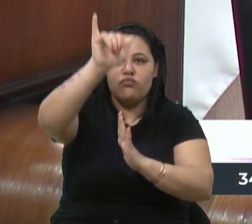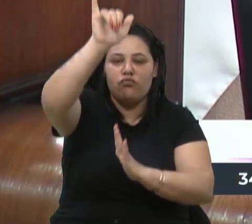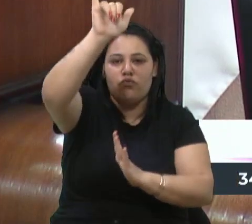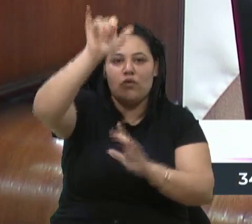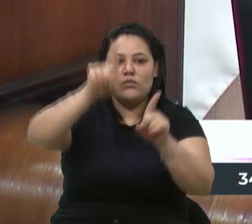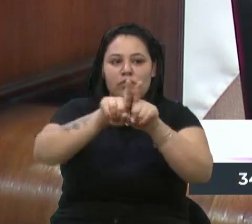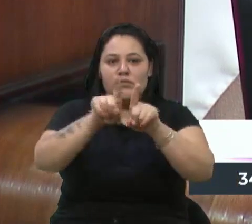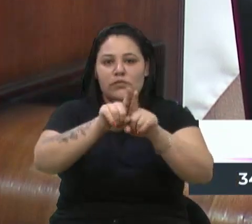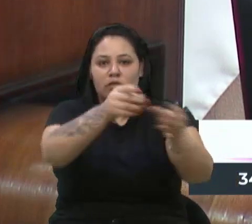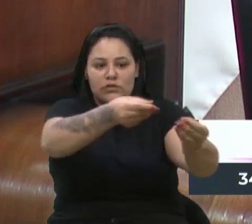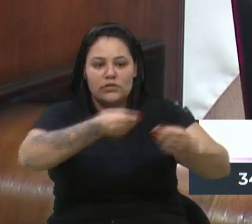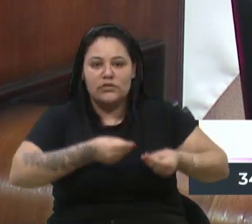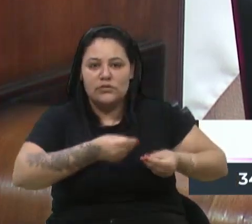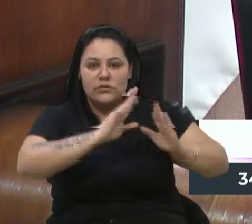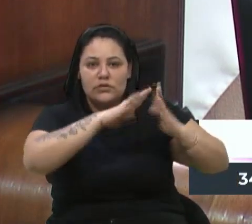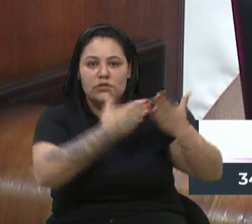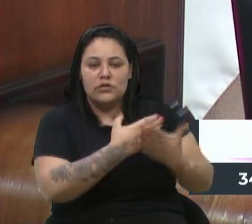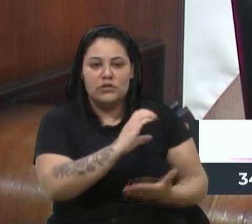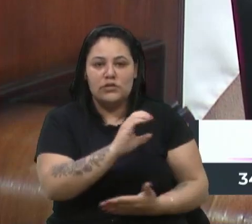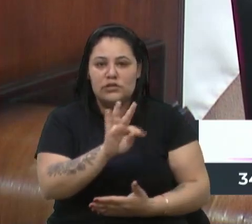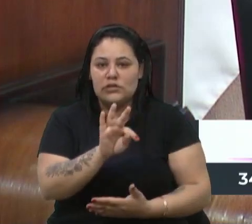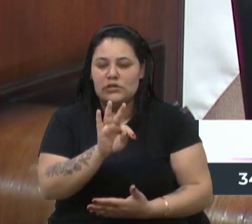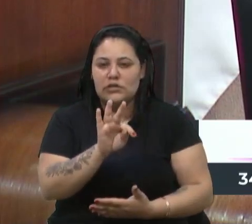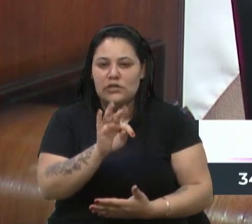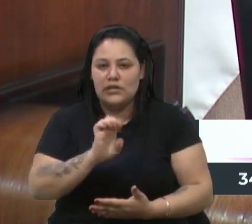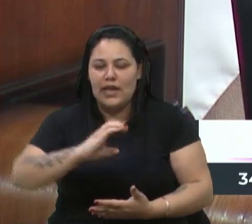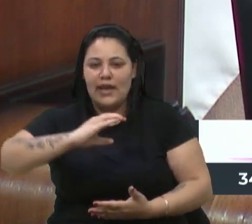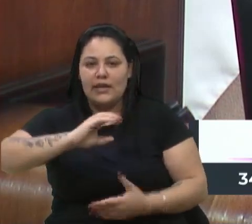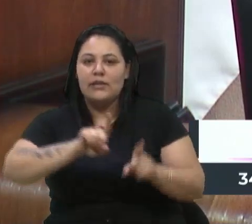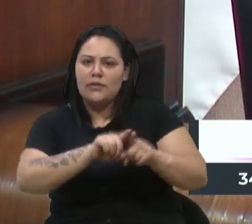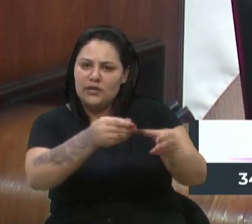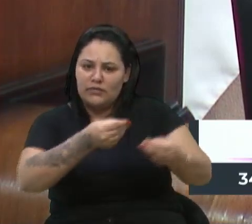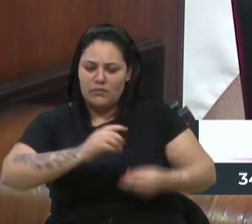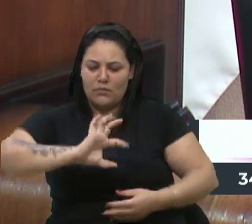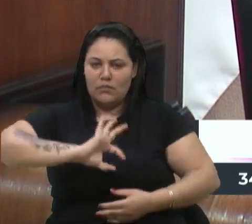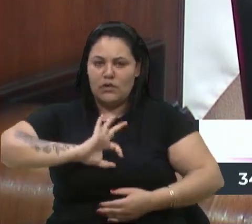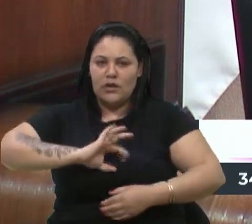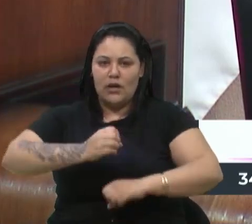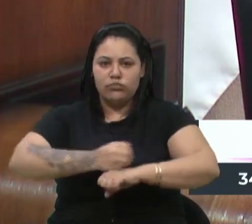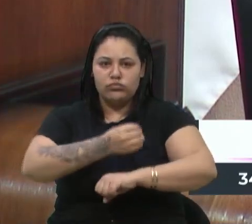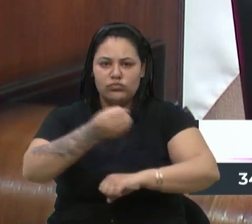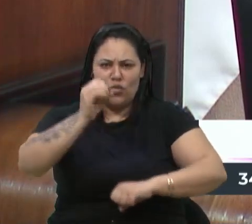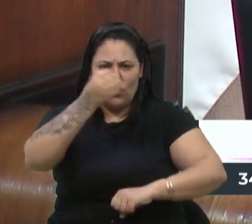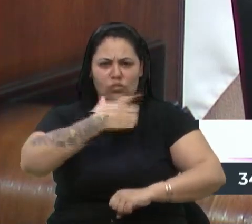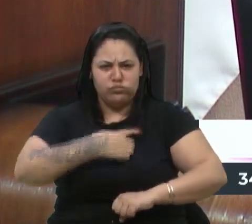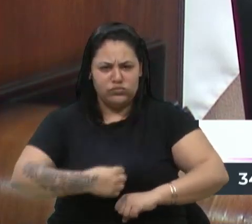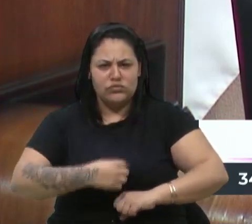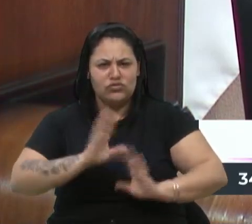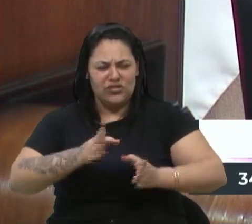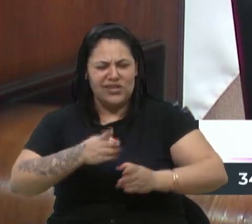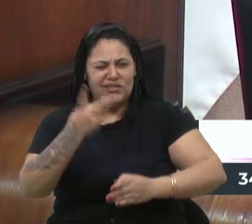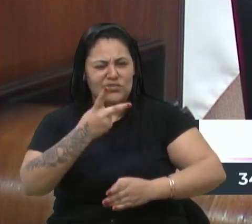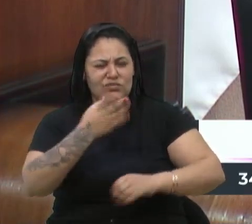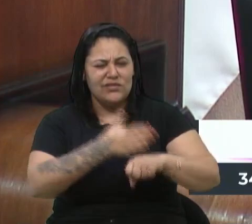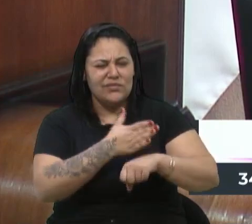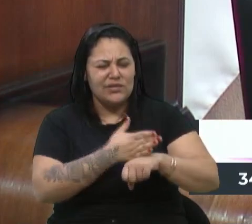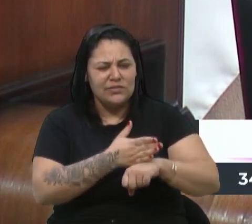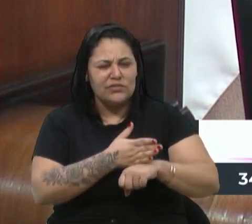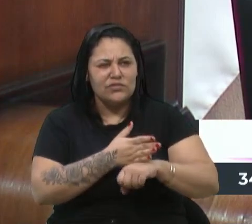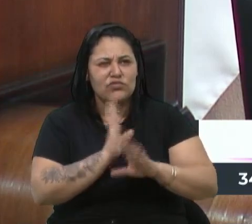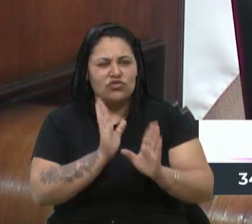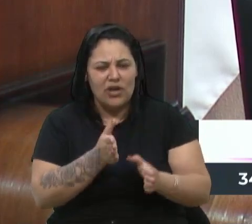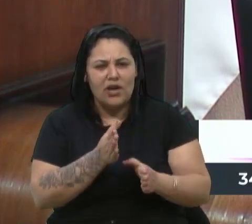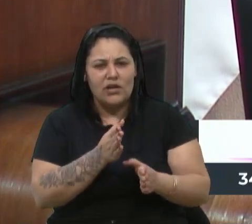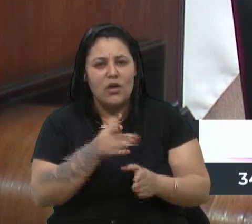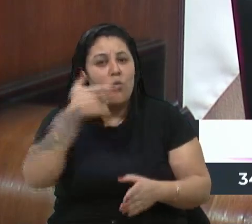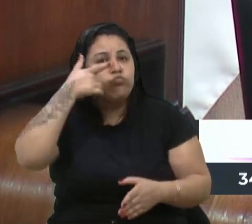porque o CETEC também conquistou medalha de ouro, então, estudantes que... já acho que é a segunda vez que eles estão participando, mas pela primeira vez conquistaram ouro.